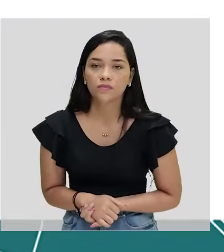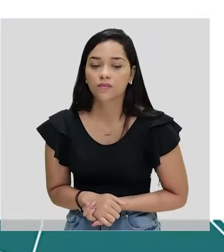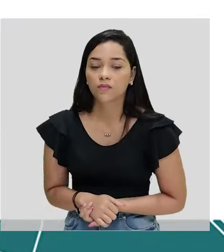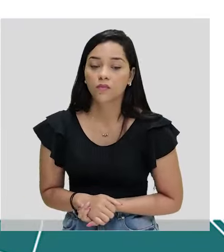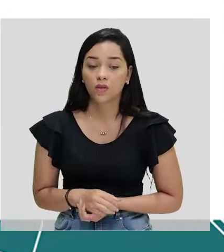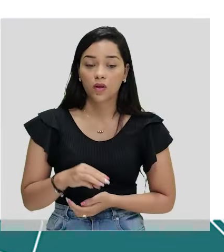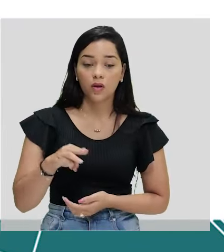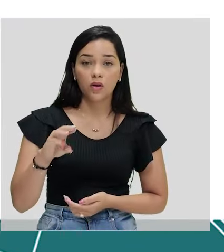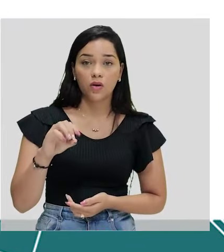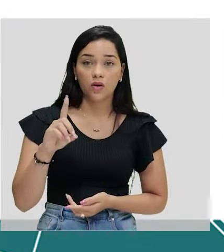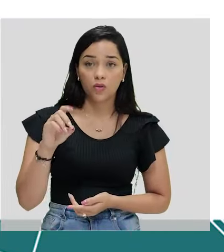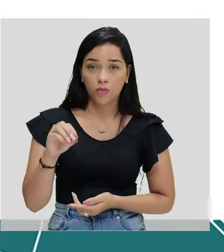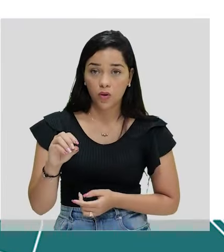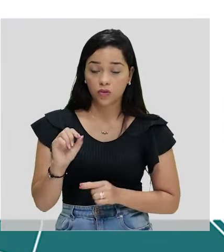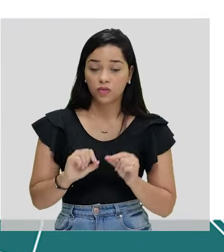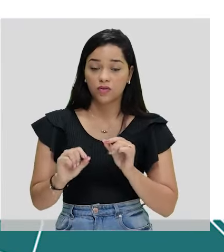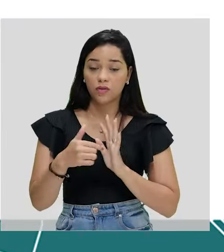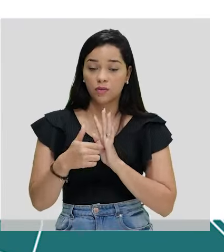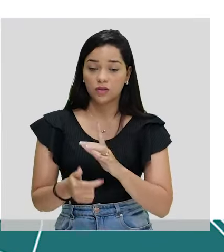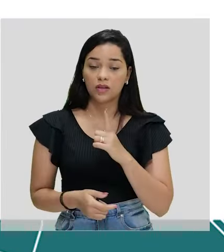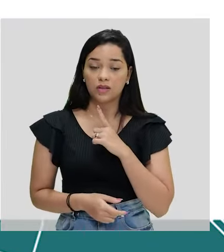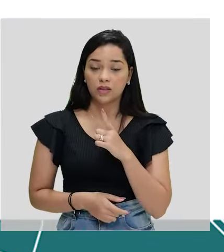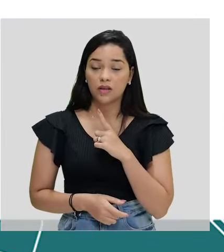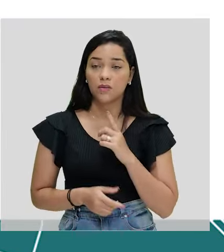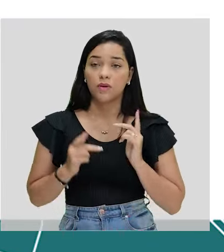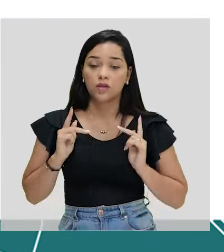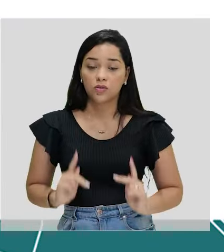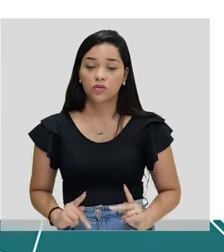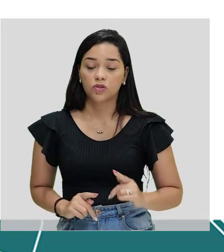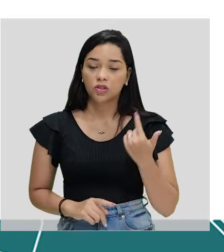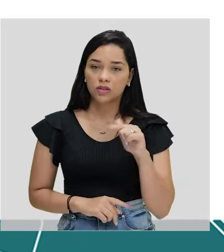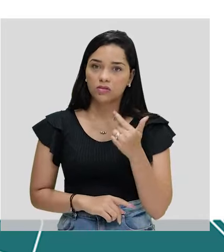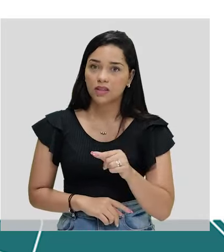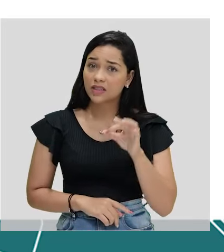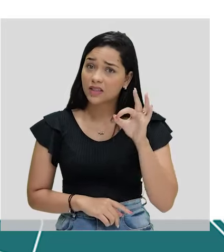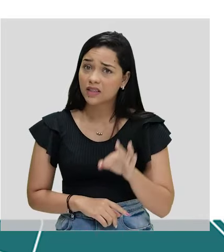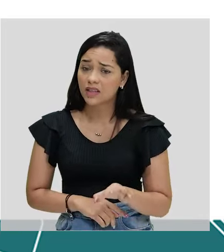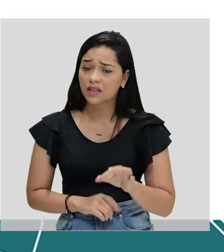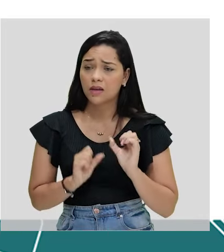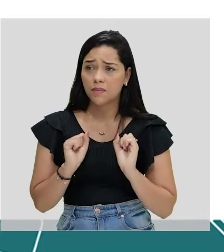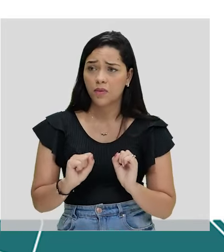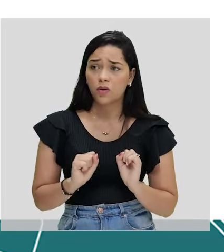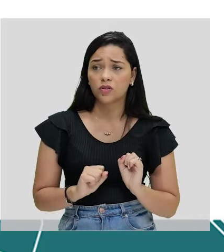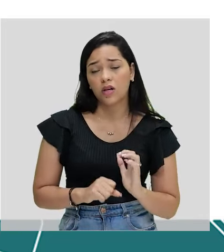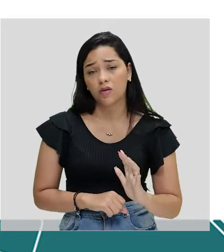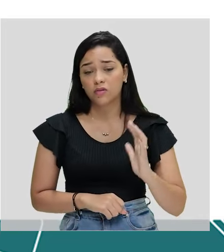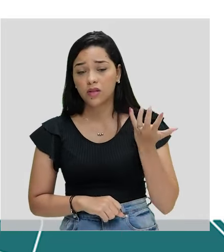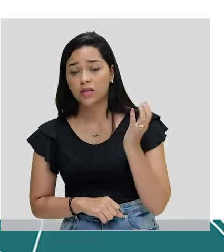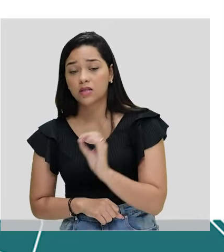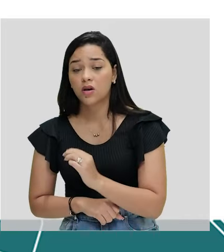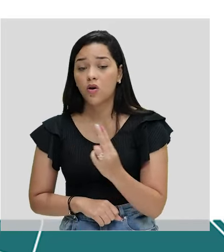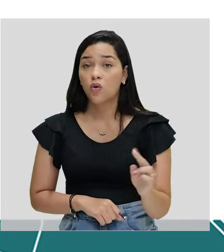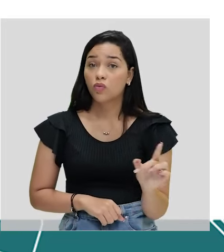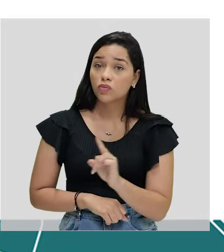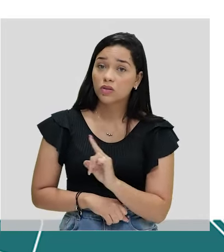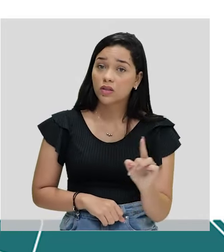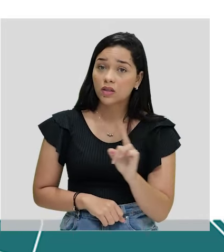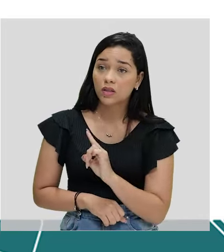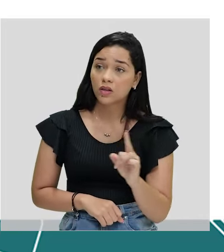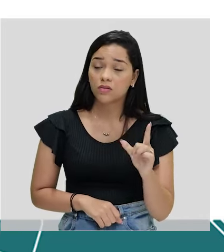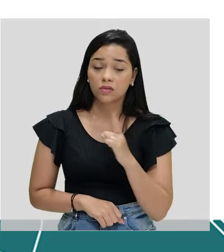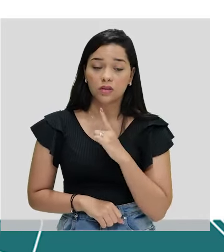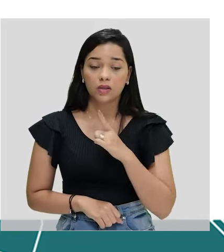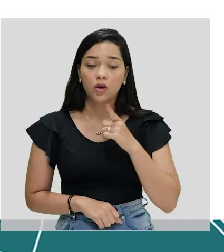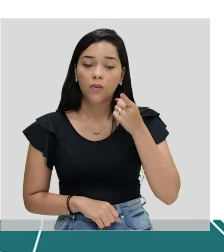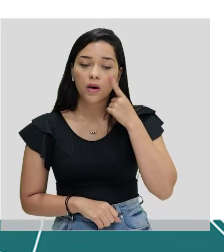modo subjuntivo indica uma atitude de incerteza. Pode ser que aconteça, pode ser que não. Uma